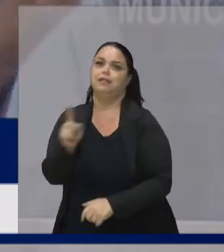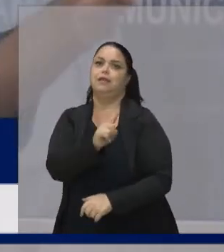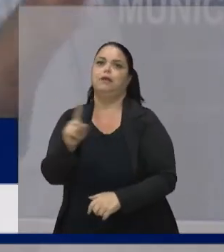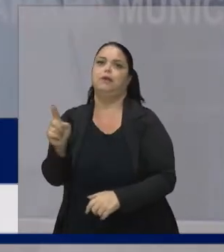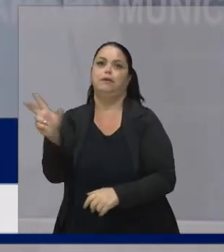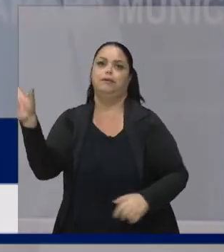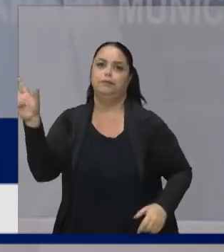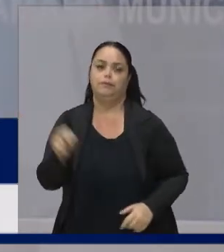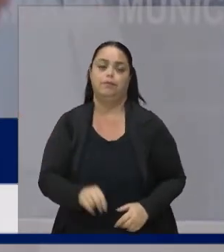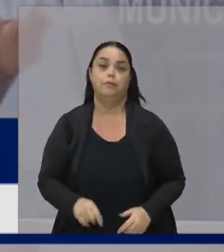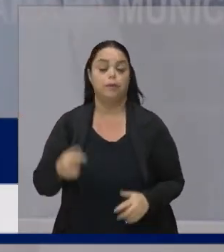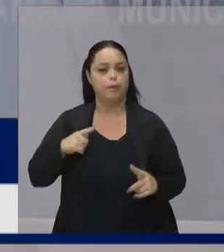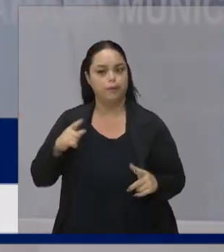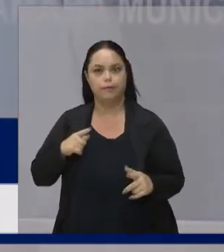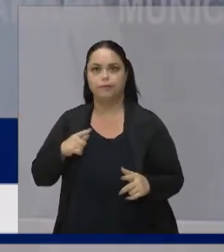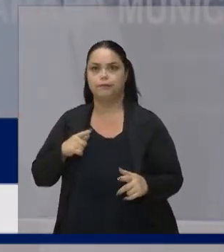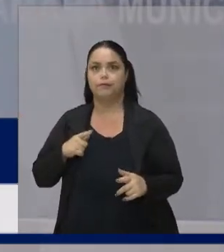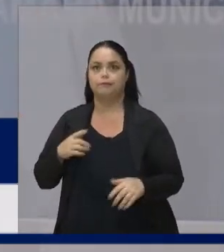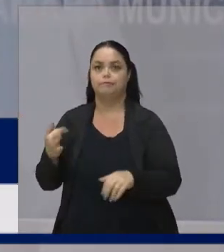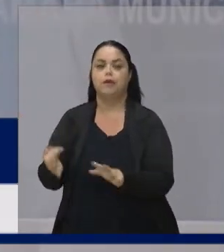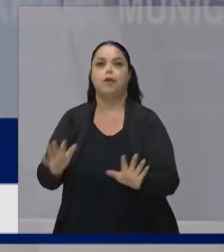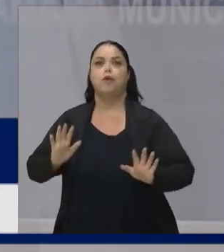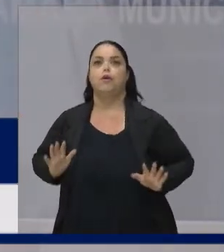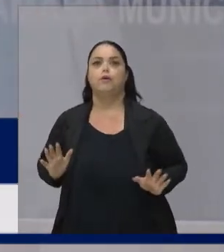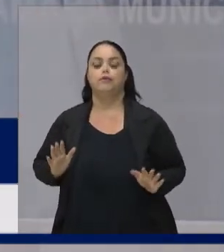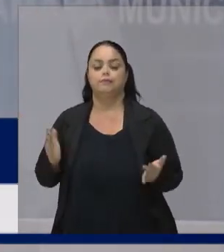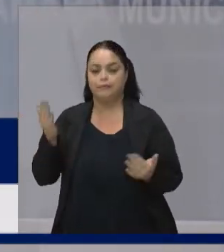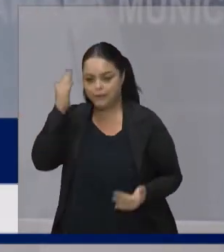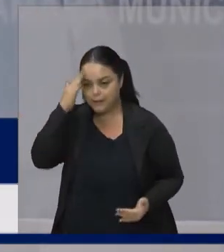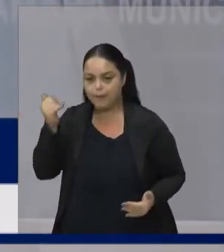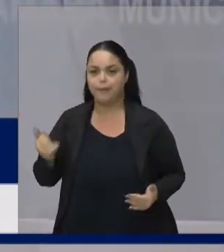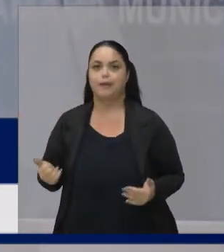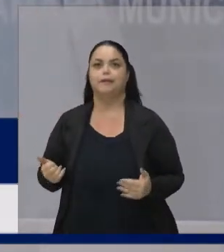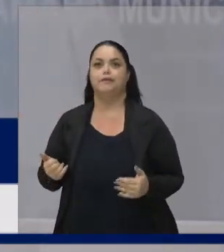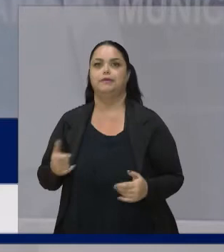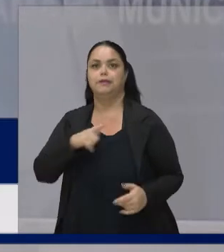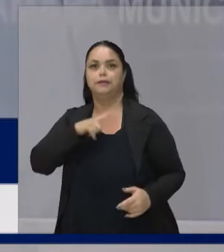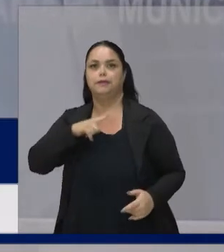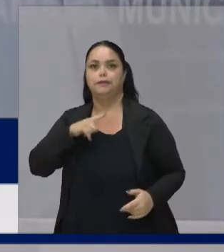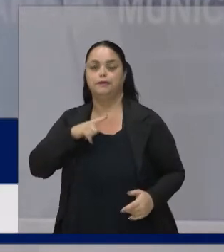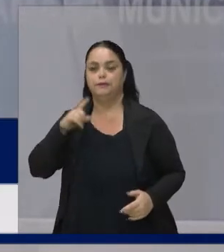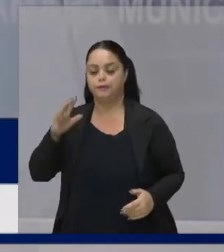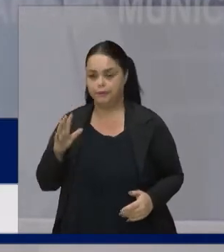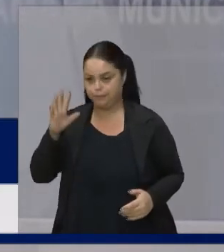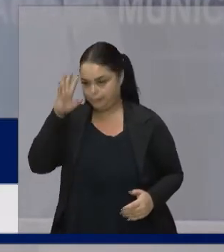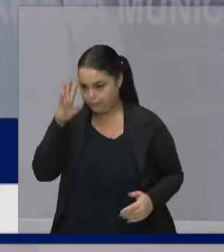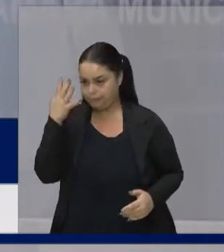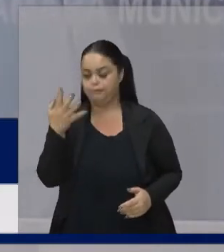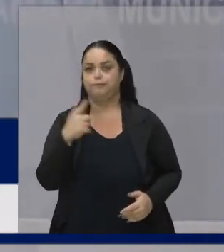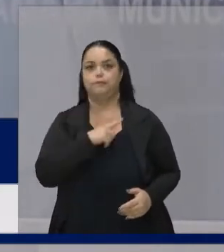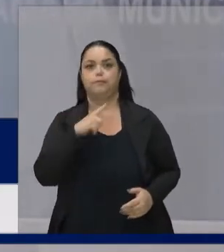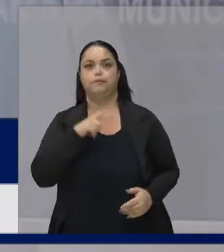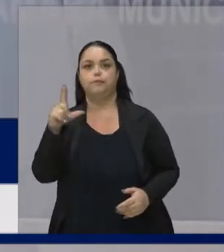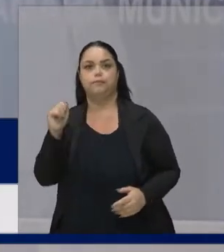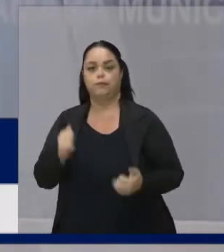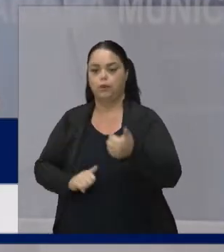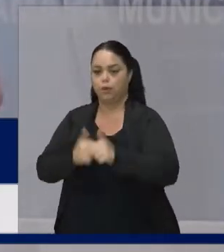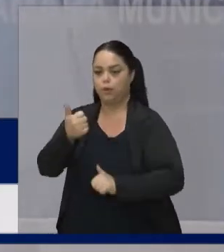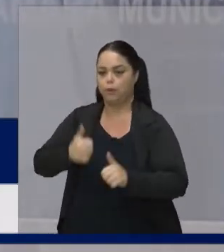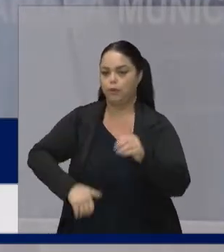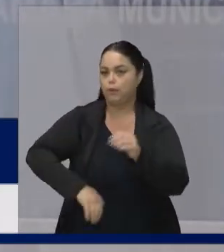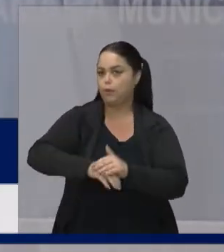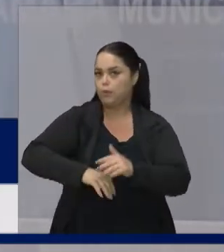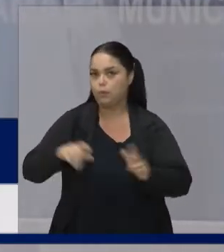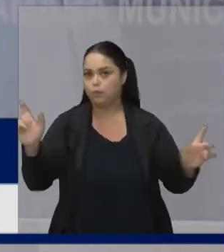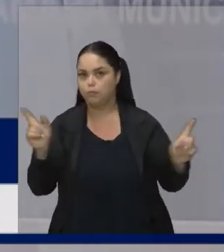Eu tive que lidar Com isso E tive que fazer uma escolha Ou eu escolho jogar E no outro dia Eu não vou